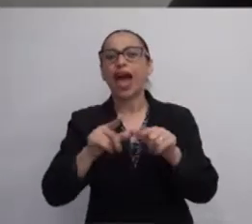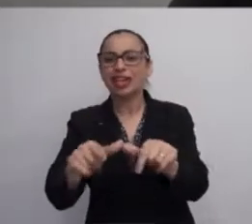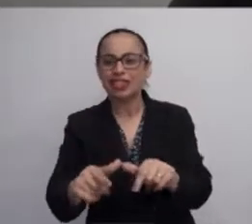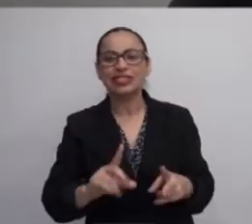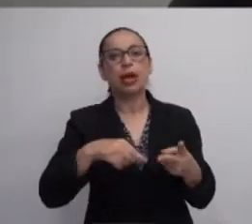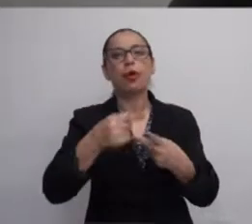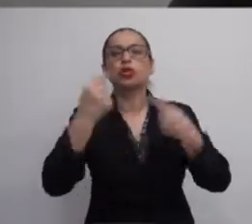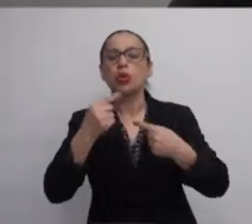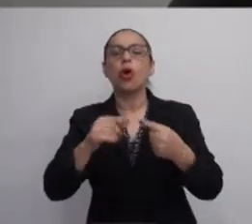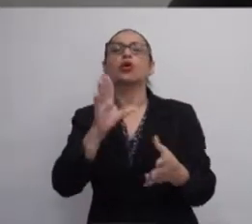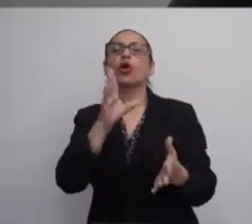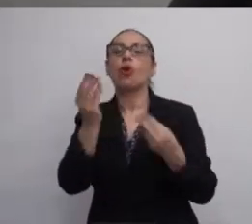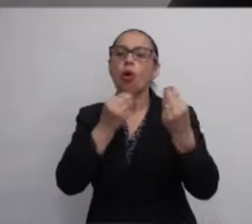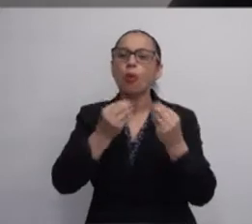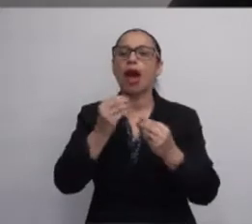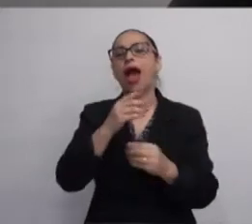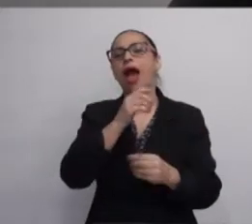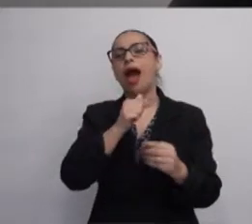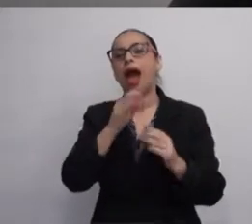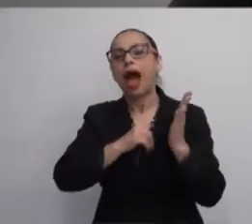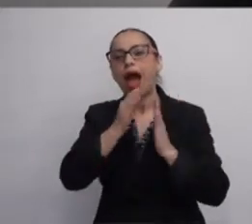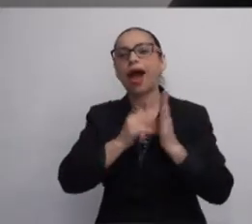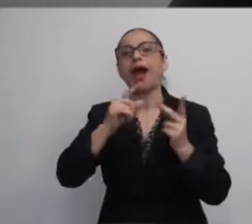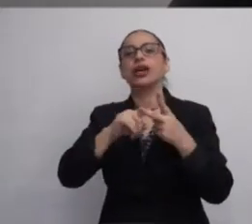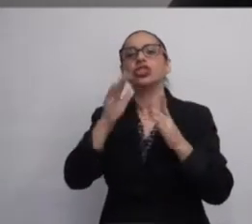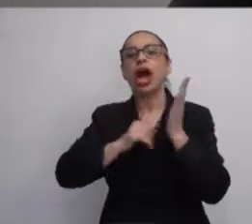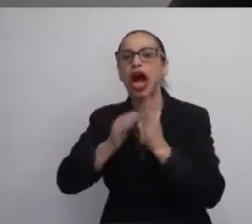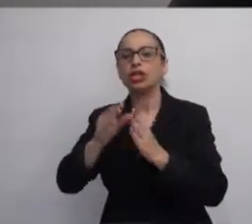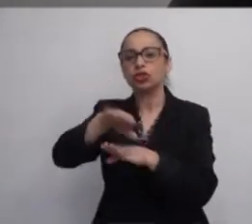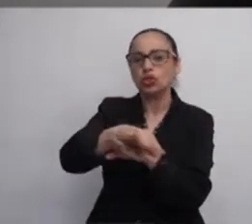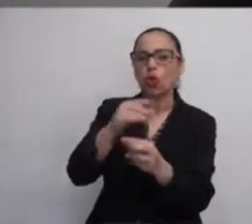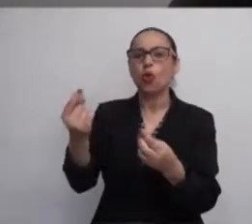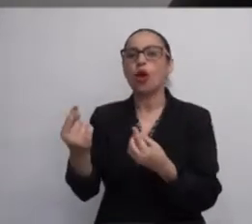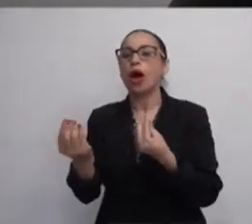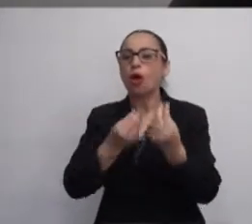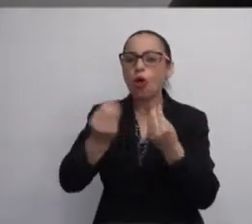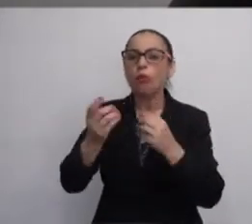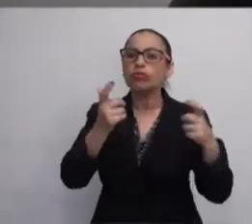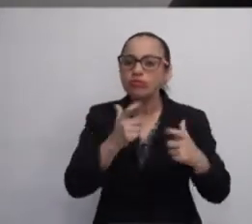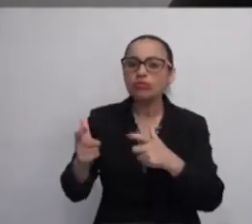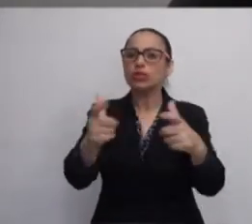arte, sobre arte de rua, dentro daquele espaço em que essas